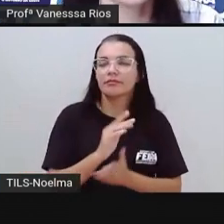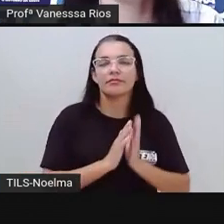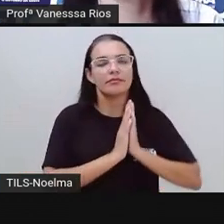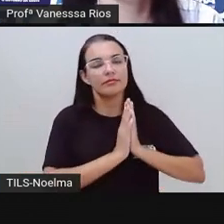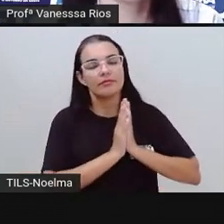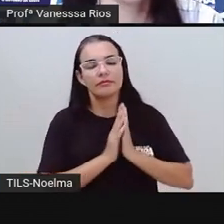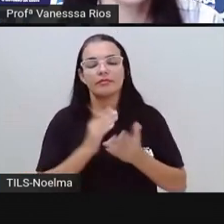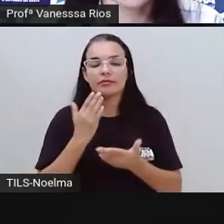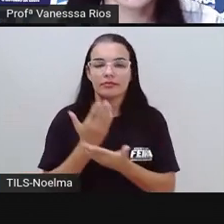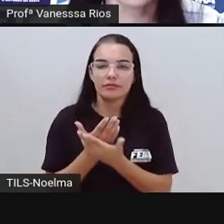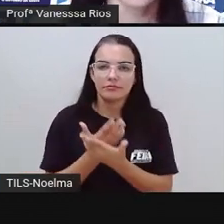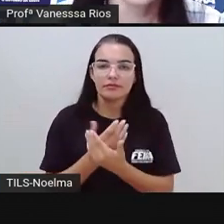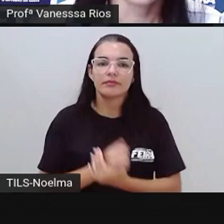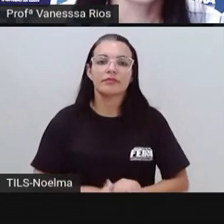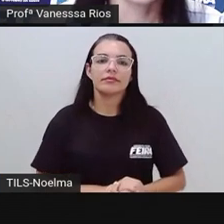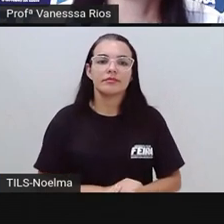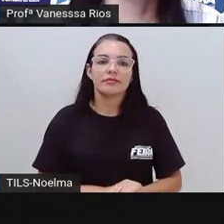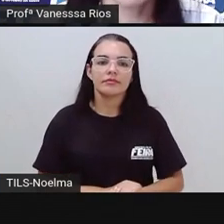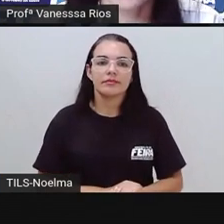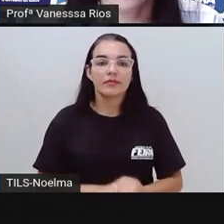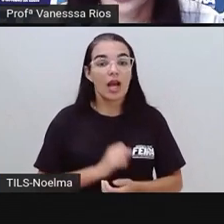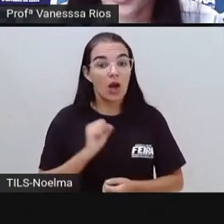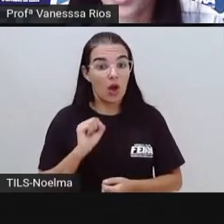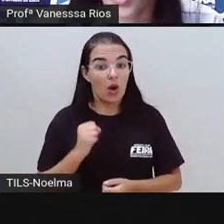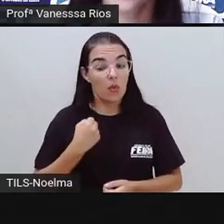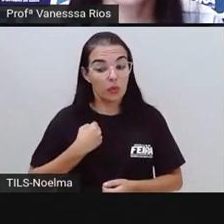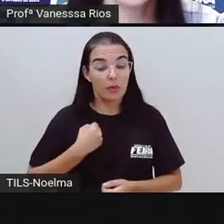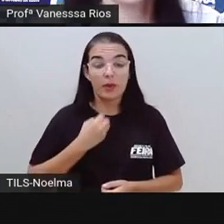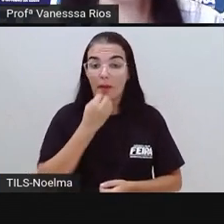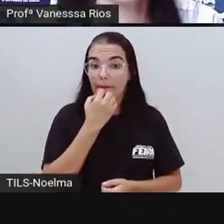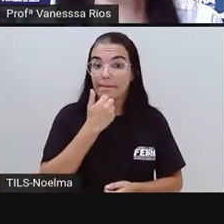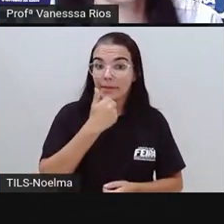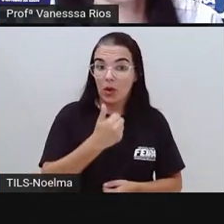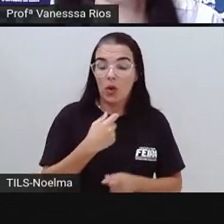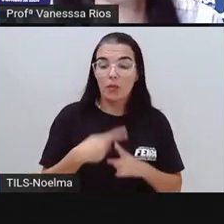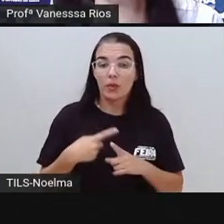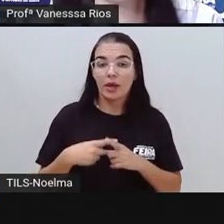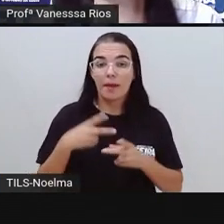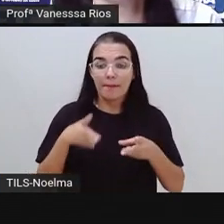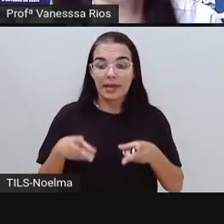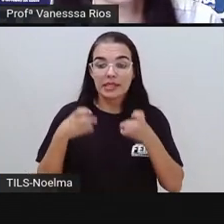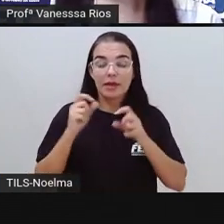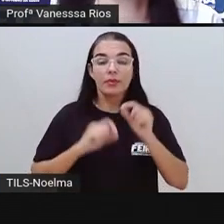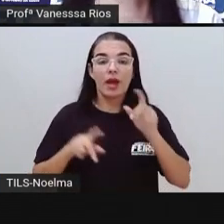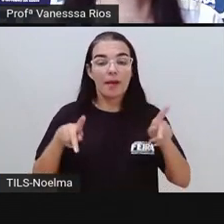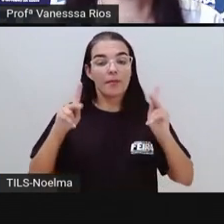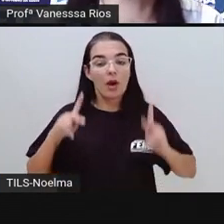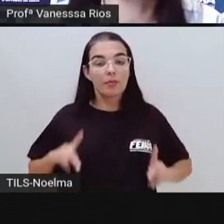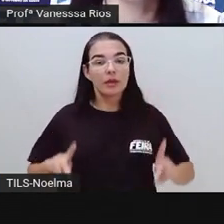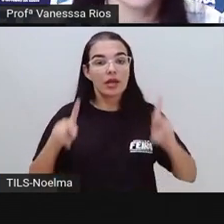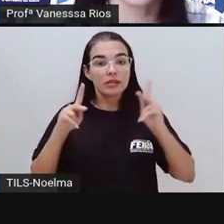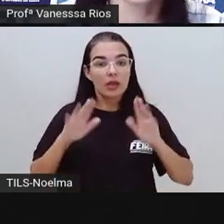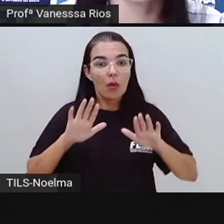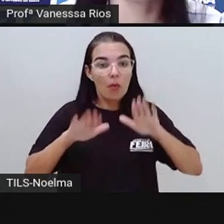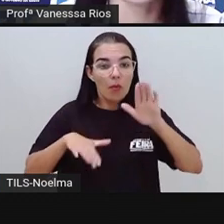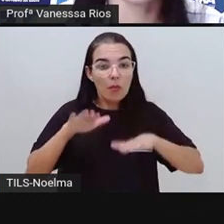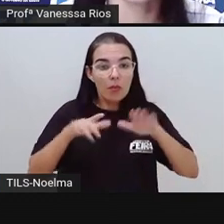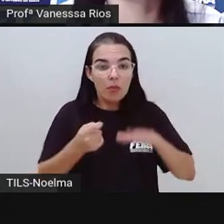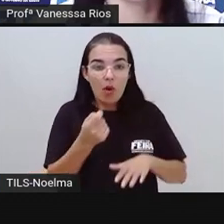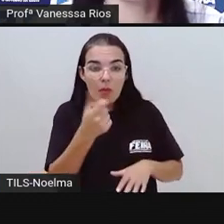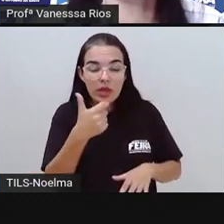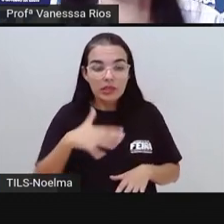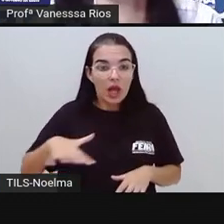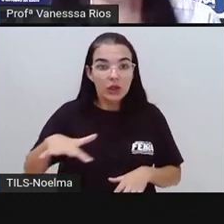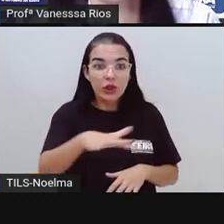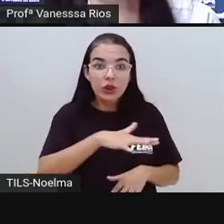escola, estudando. O que é um número muito bom, porque a gente percebe a população em quase a sua totalidade dentro da